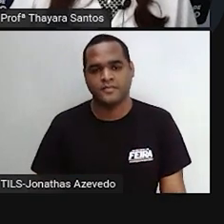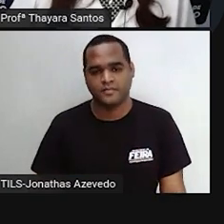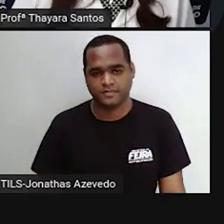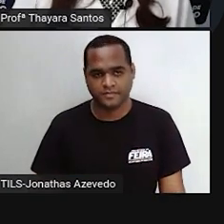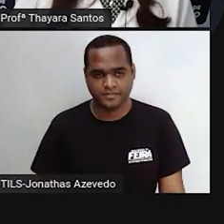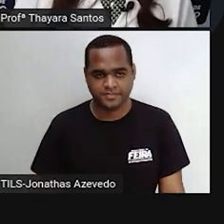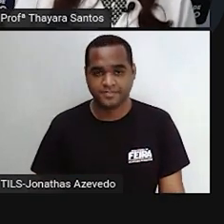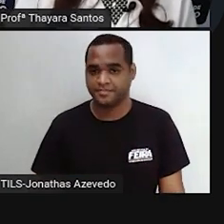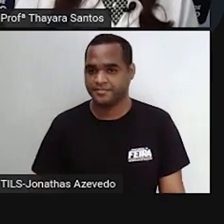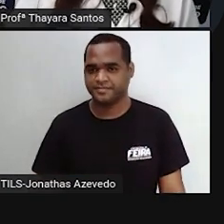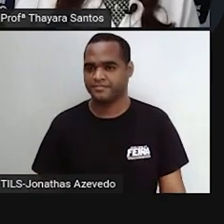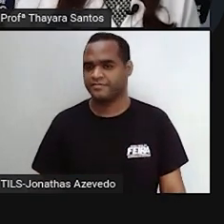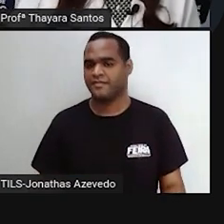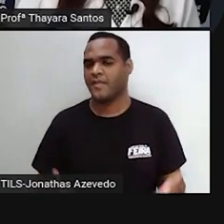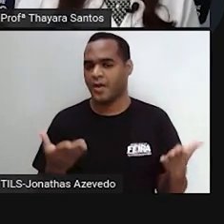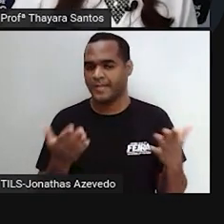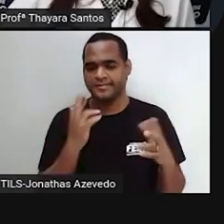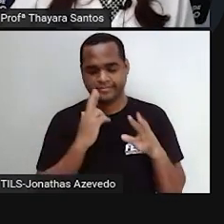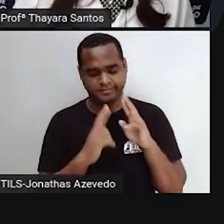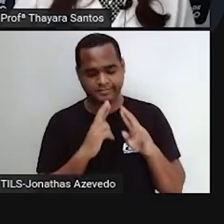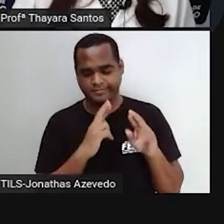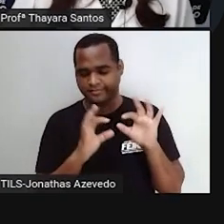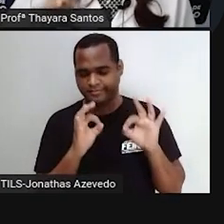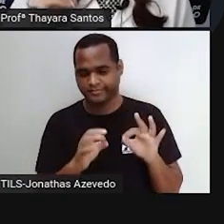E agora chegou a hora da atividade.